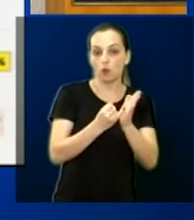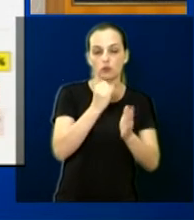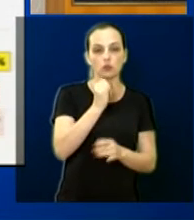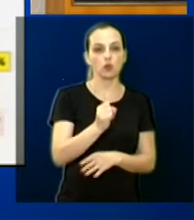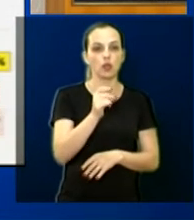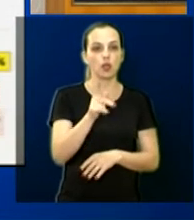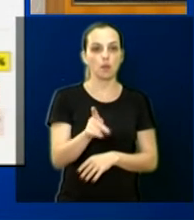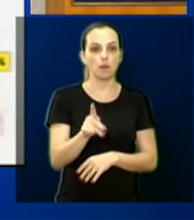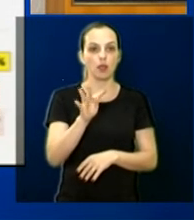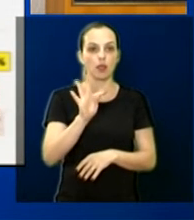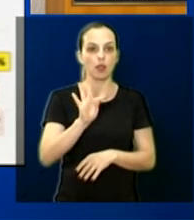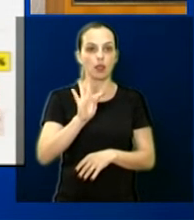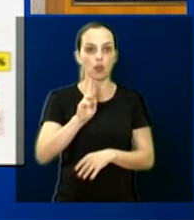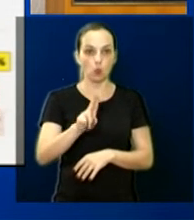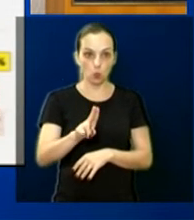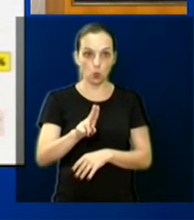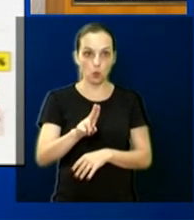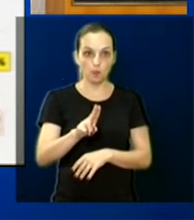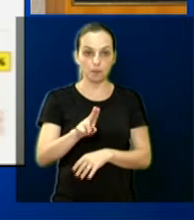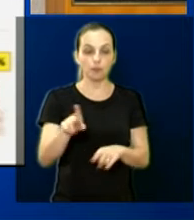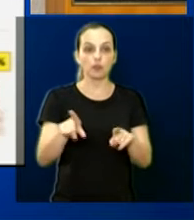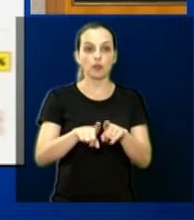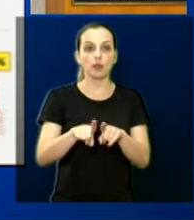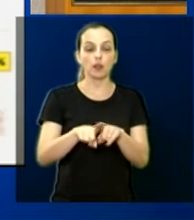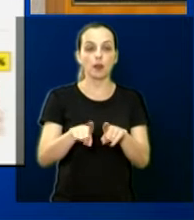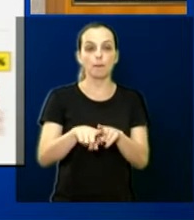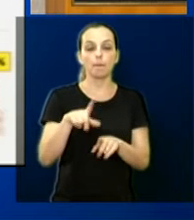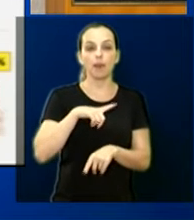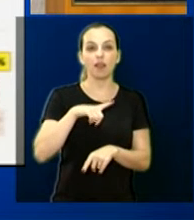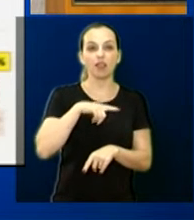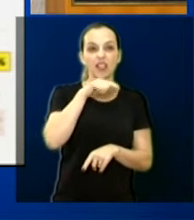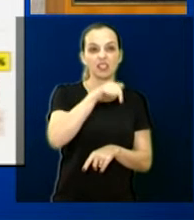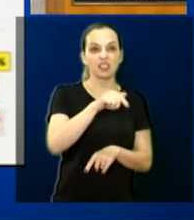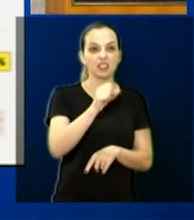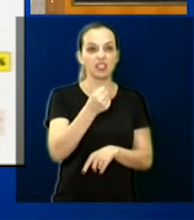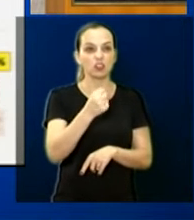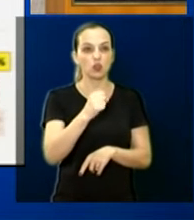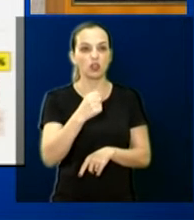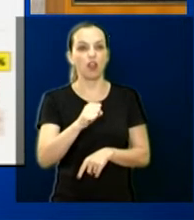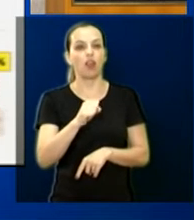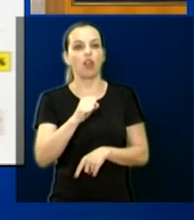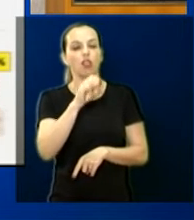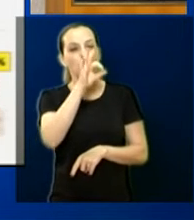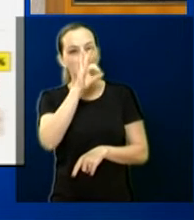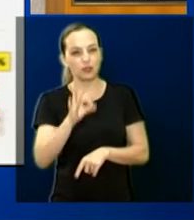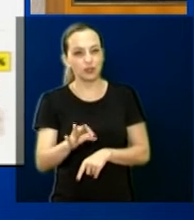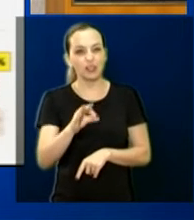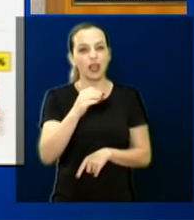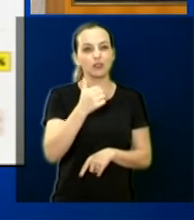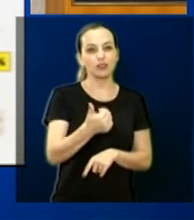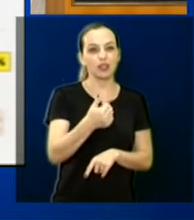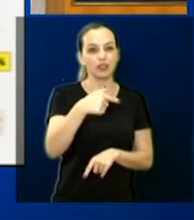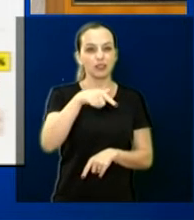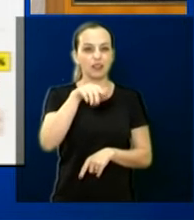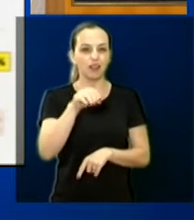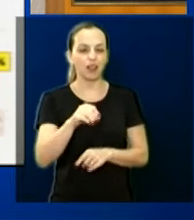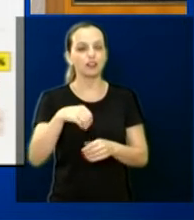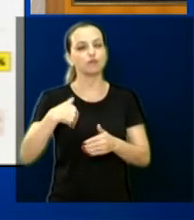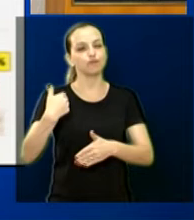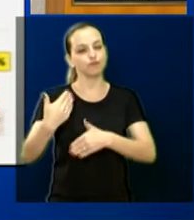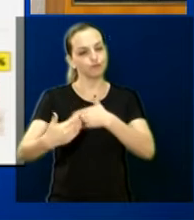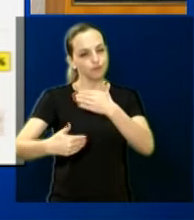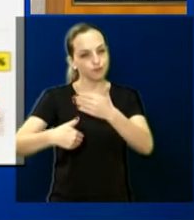pode passar a próxima. Aí do IPTU, da mesma forma, 780, 350, 170, 370, 1